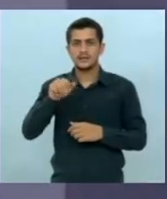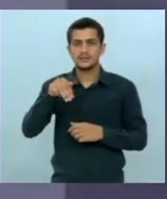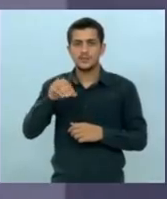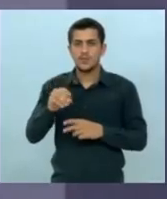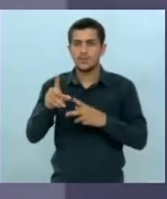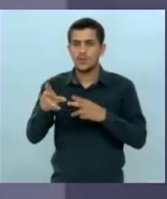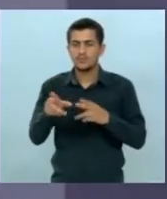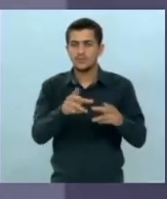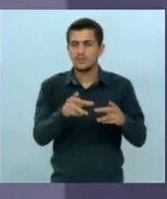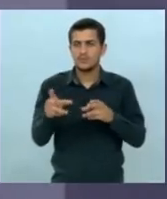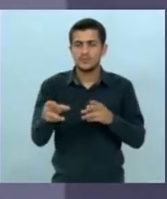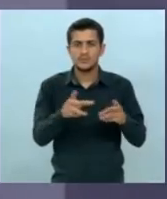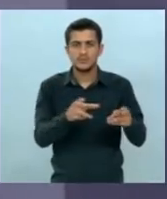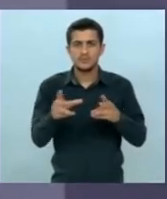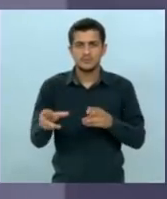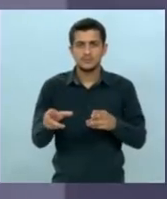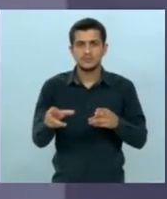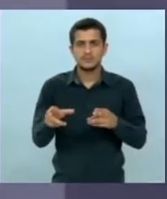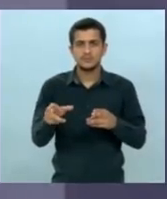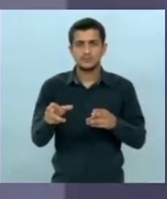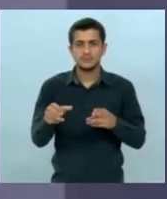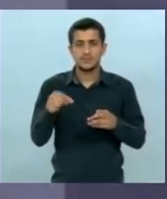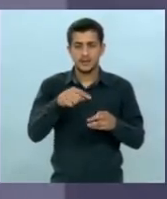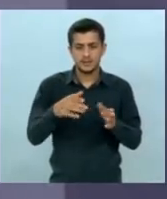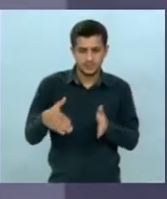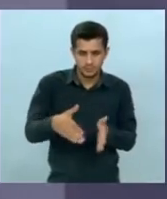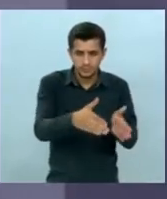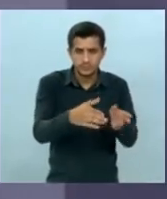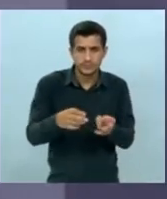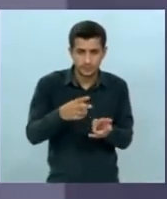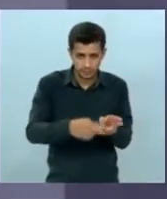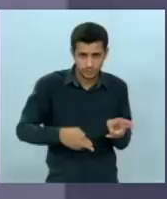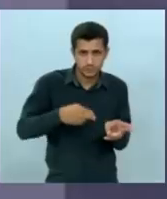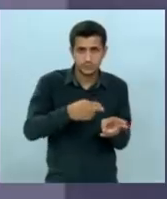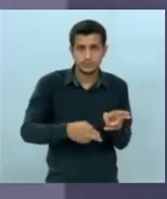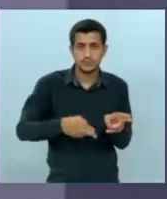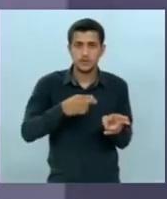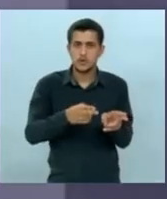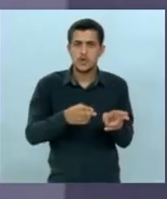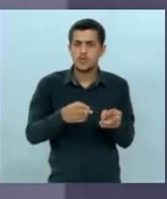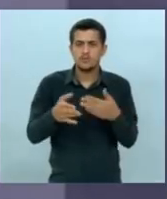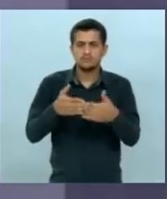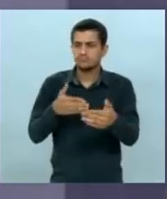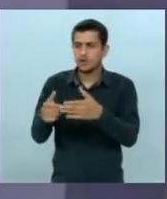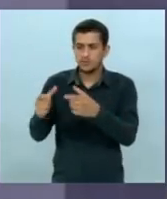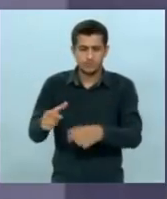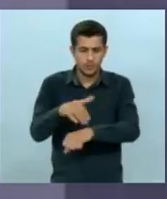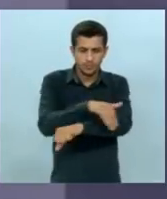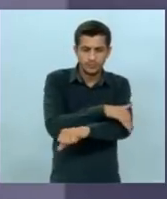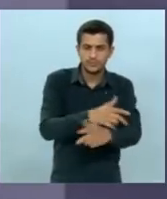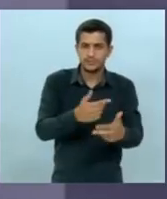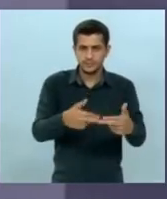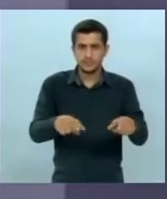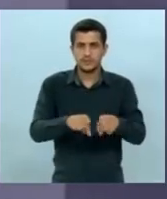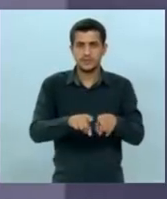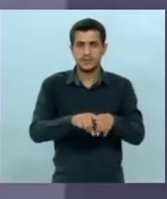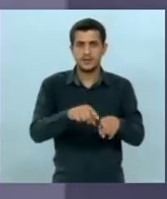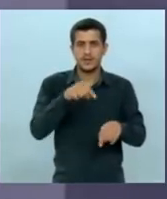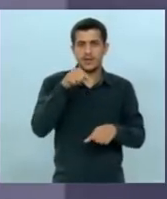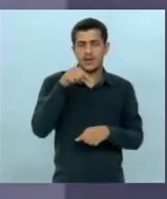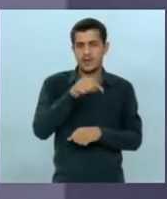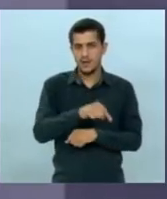rodovia essa ferrovia assim como qualquer uma outra rodovia ela vai trazer